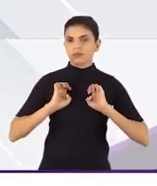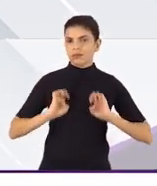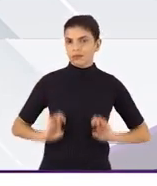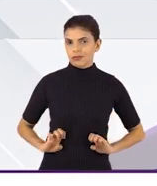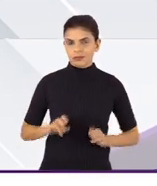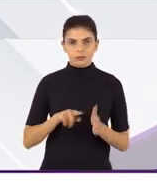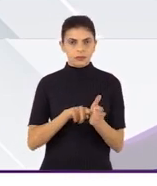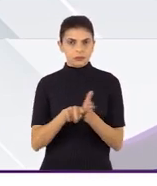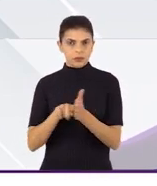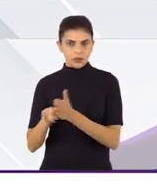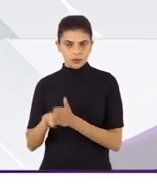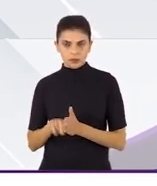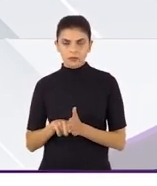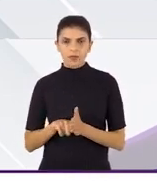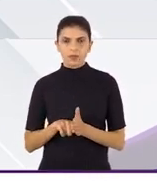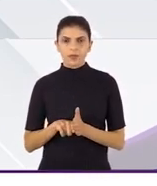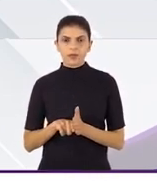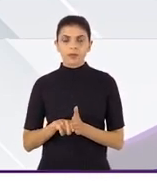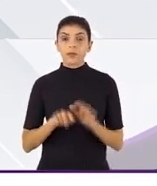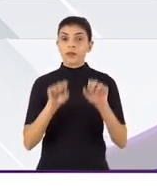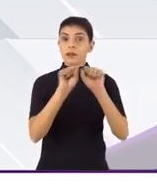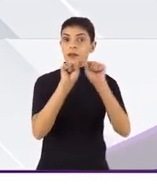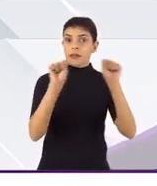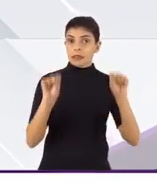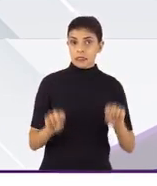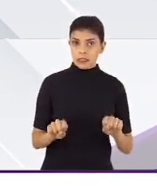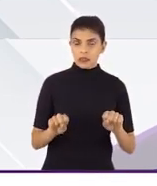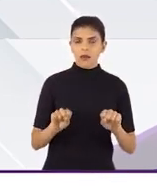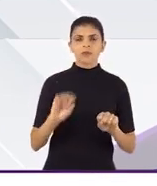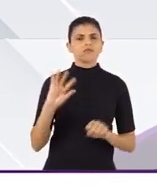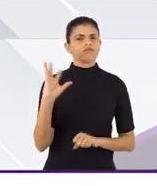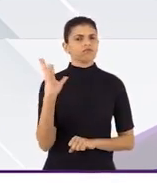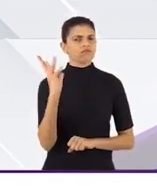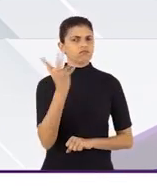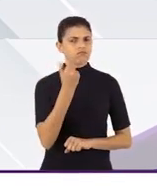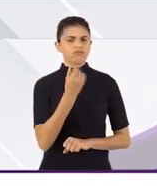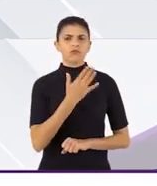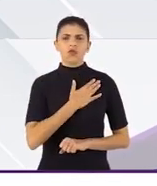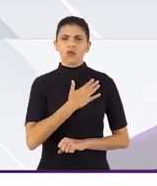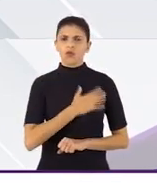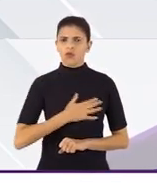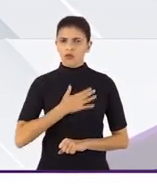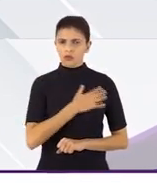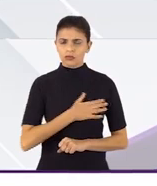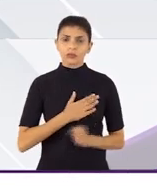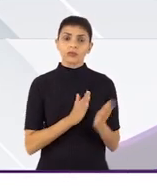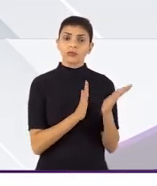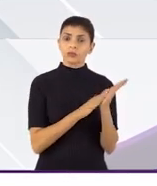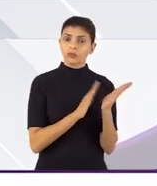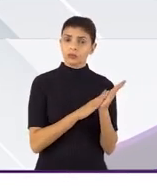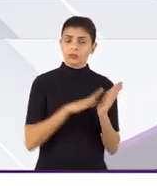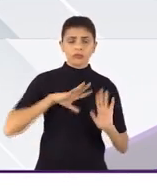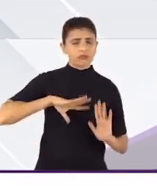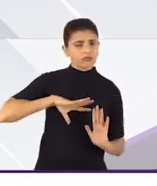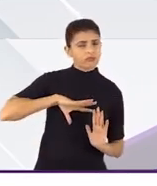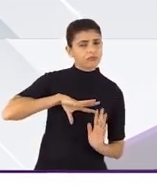condução da ética em pesquisa. Nós temos um sistema que é muito elogiado